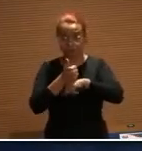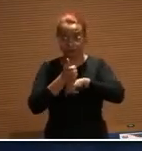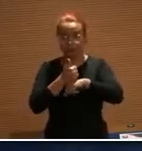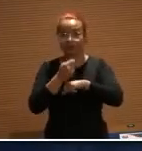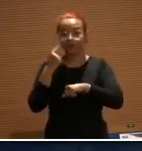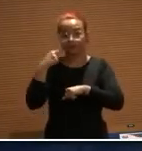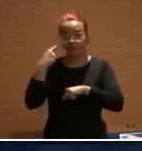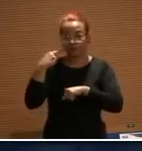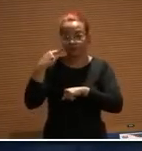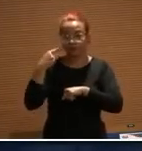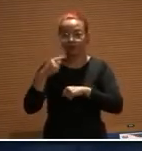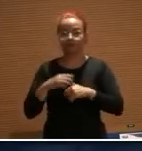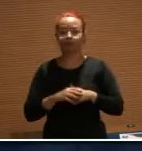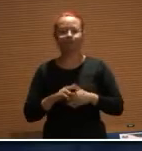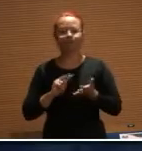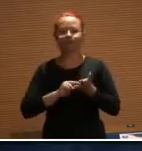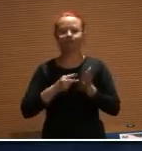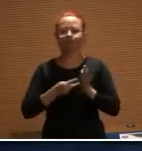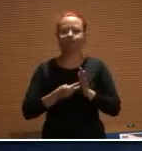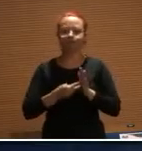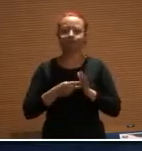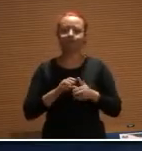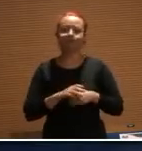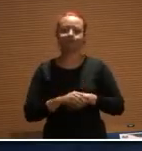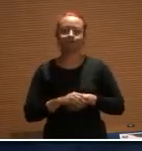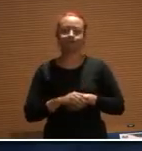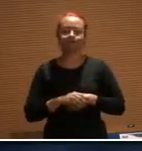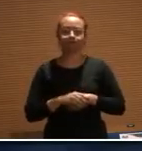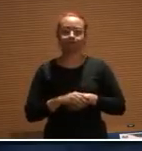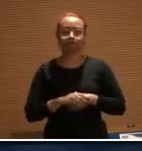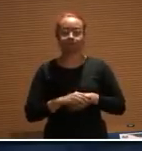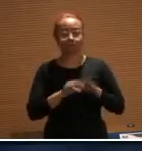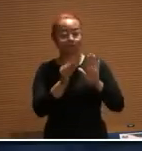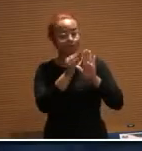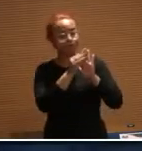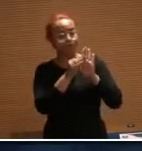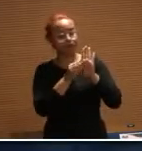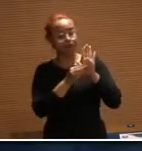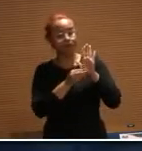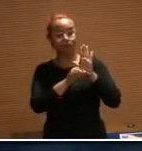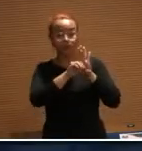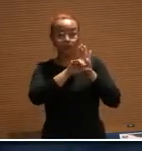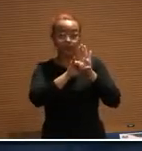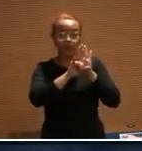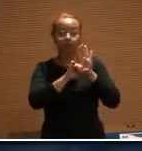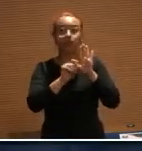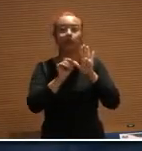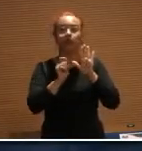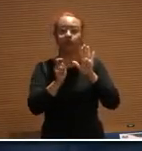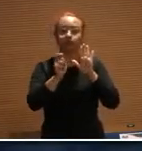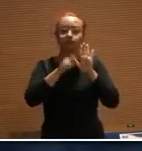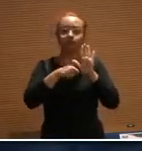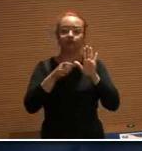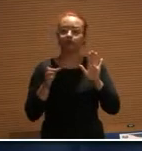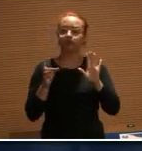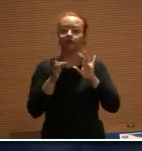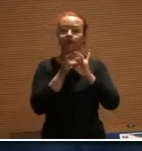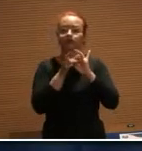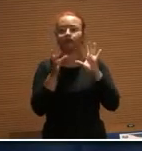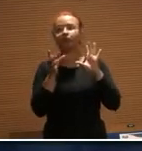verifica? Trazer, logo, nesta legislação, a possibilidade do advogado trabalhar sem vínculo de emprego.